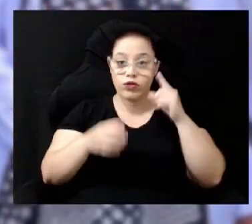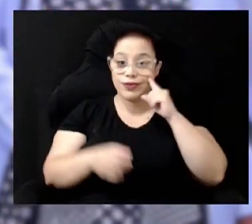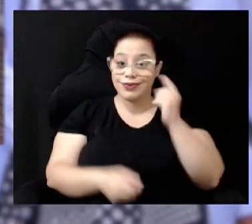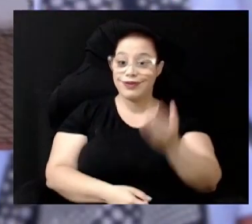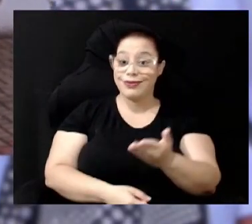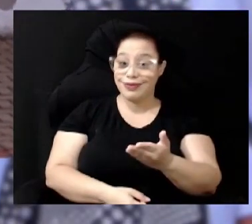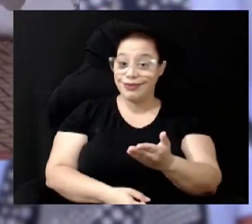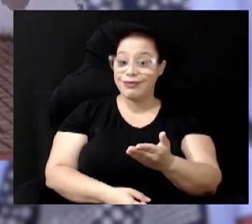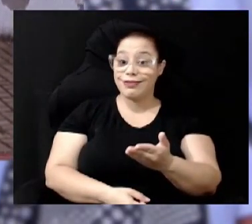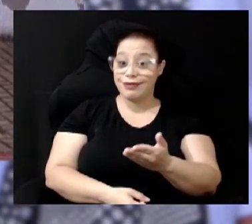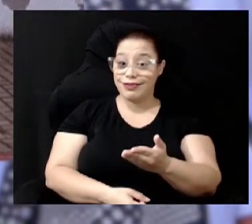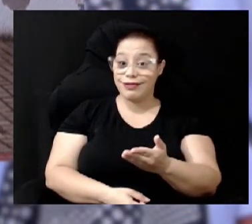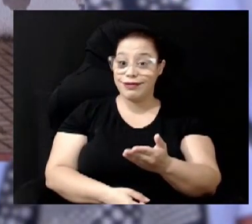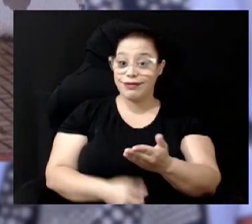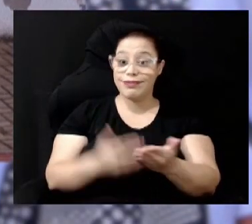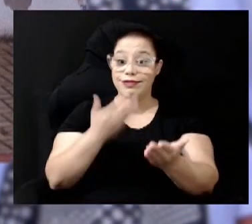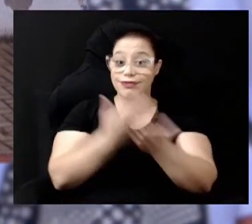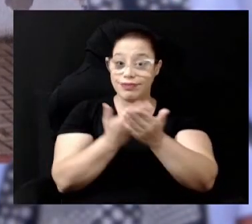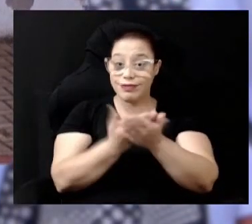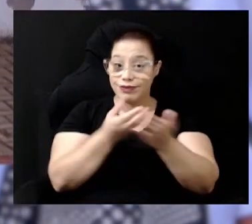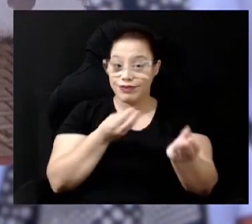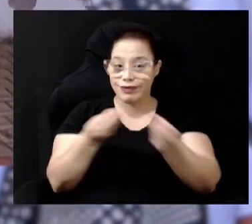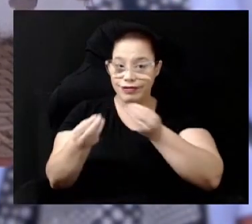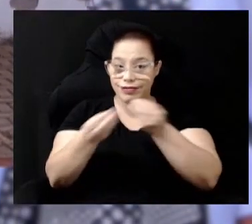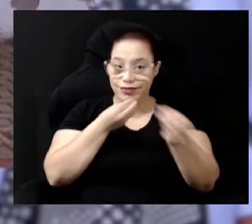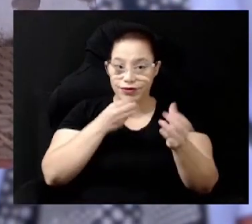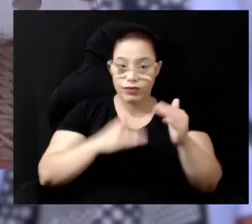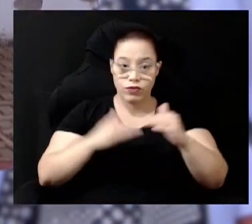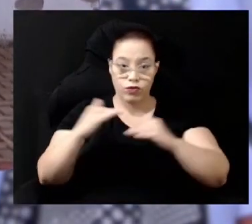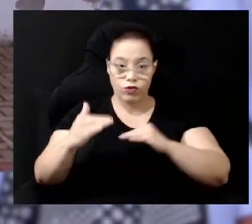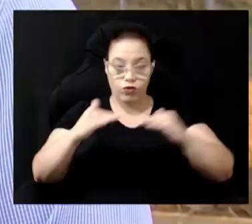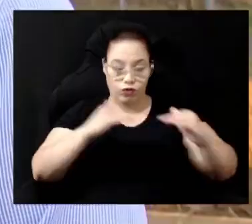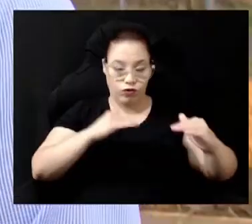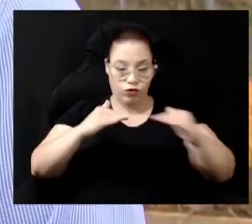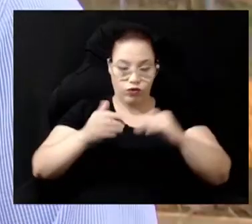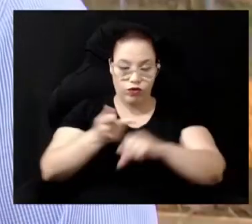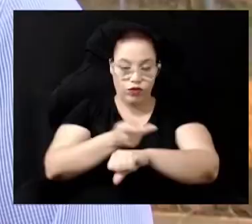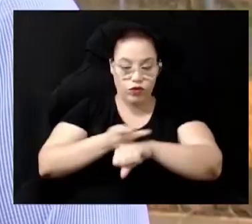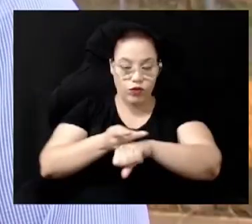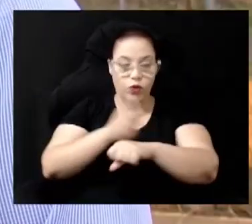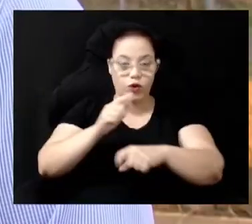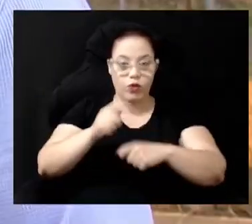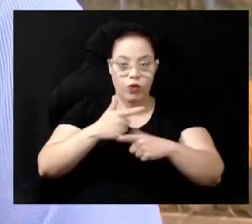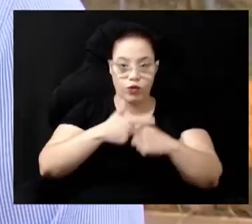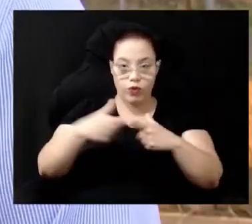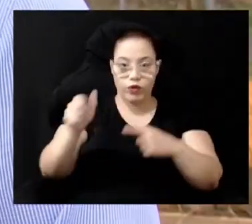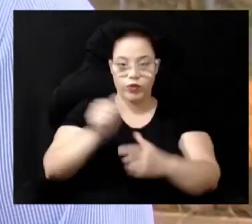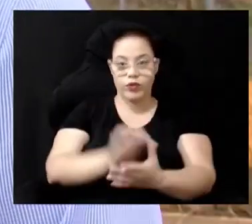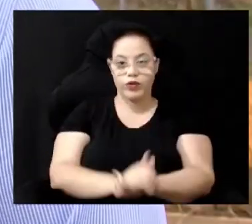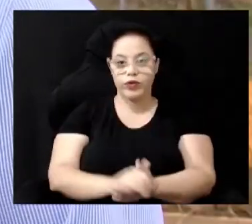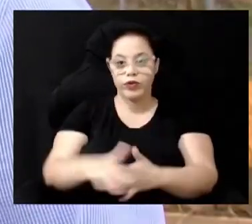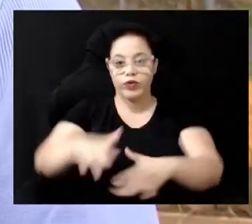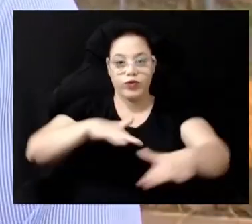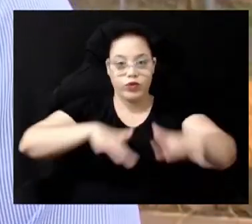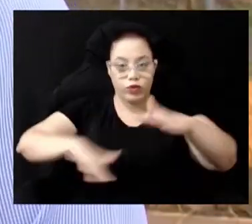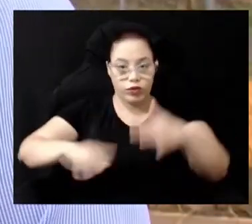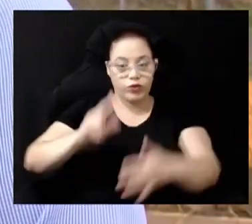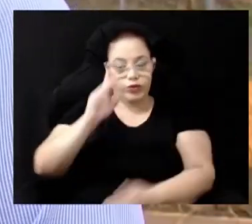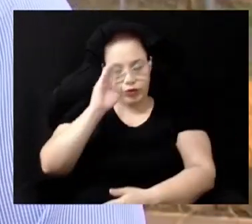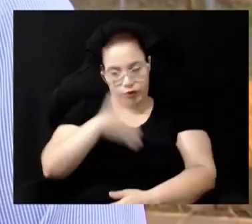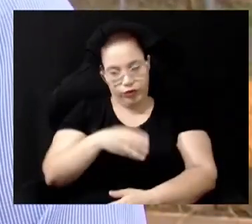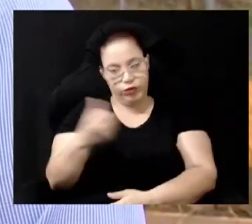Estudo, Alinhamento e Articulação na Busca de Soluções Um território é feito primeiramente por pessoas